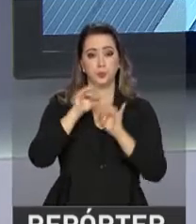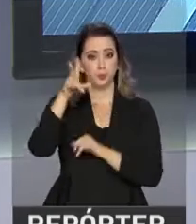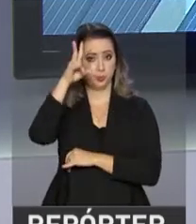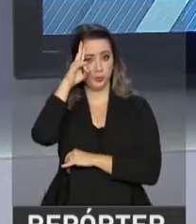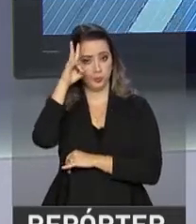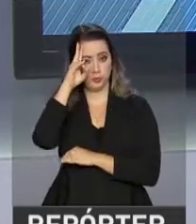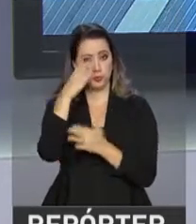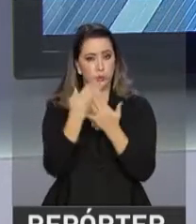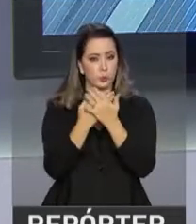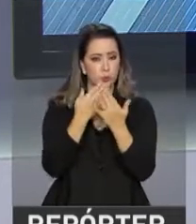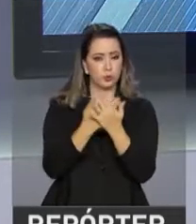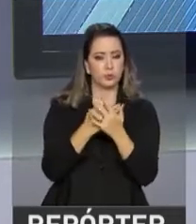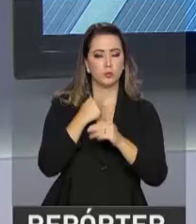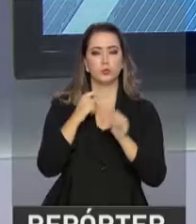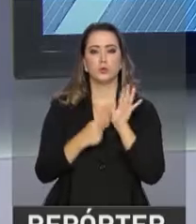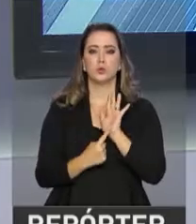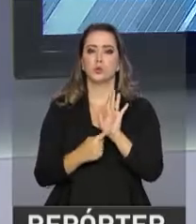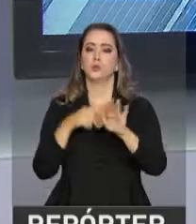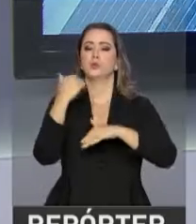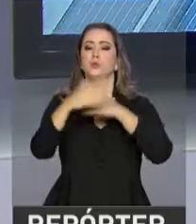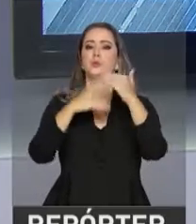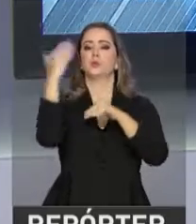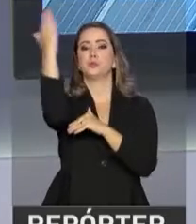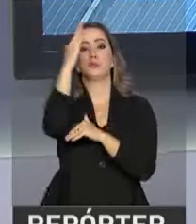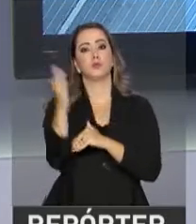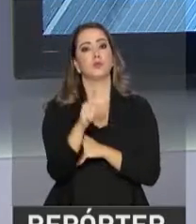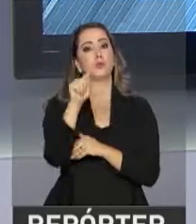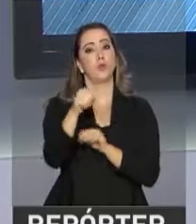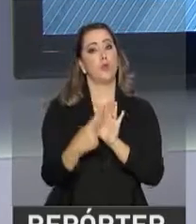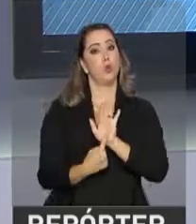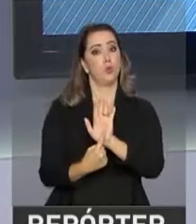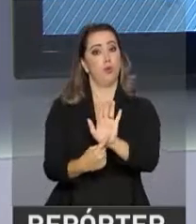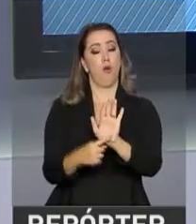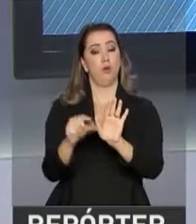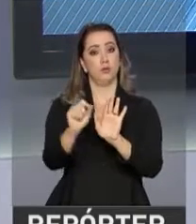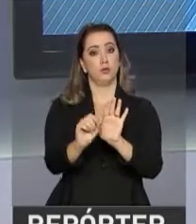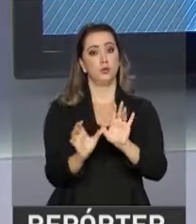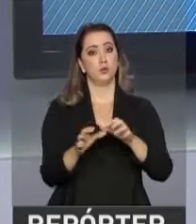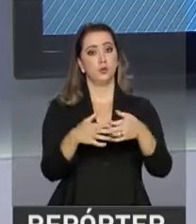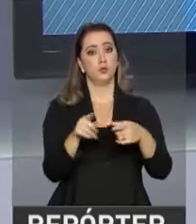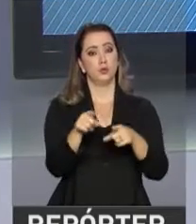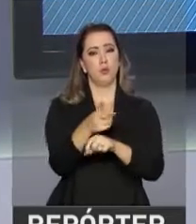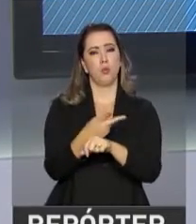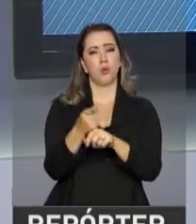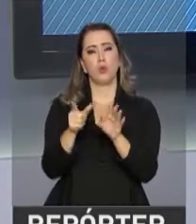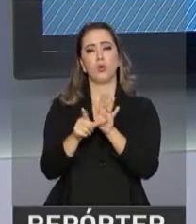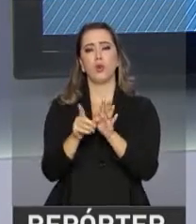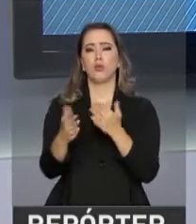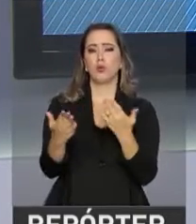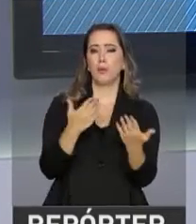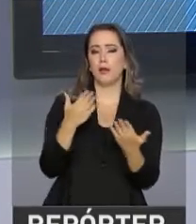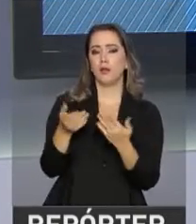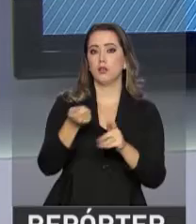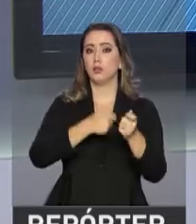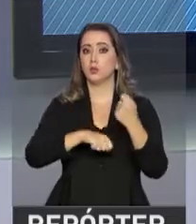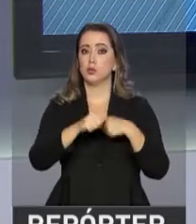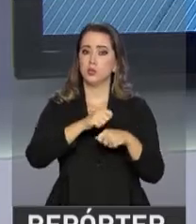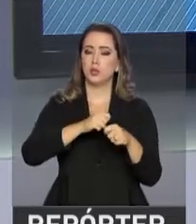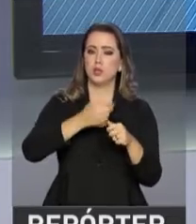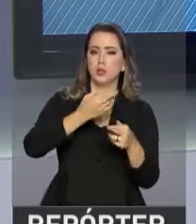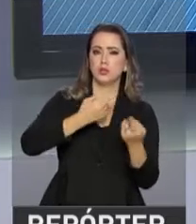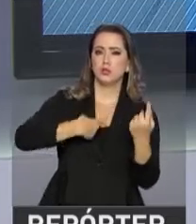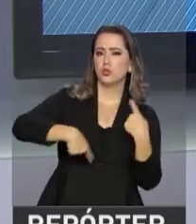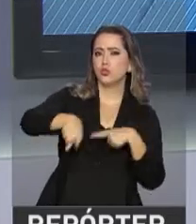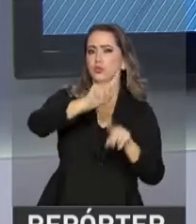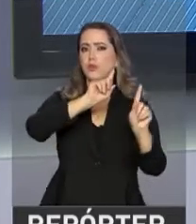segunda-feira um estudo que aponta crescimento firme no Brasil. Os indicadores da organização procuram antecipar momentos de virada da